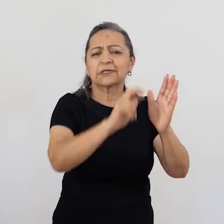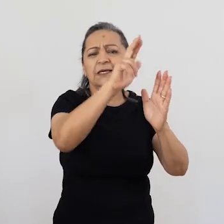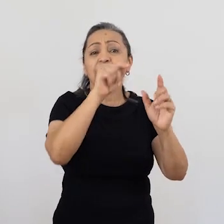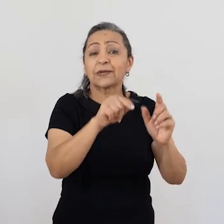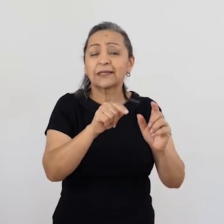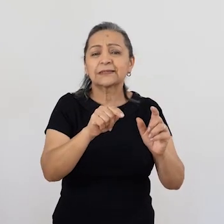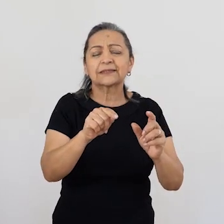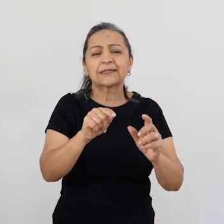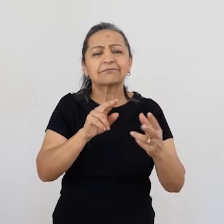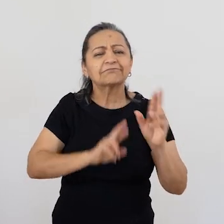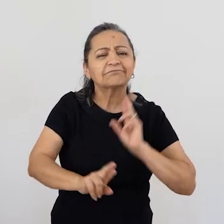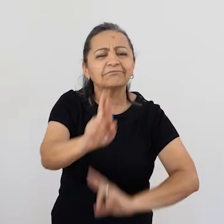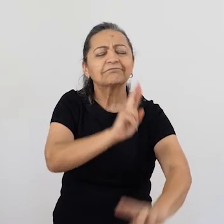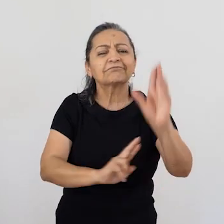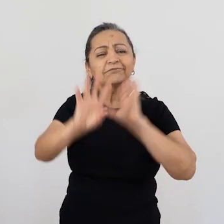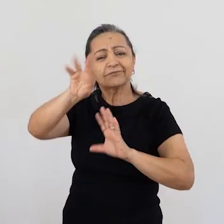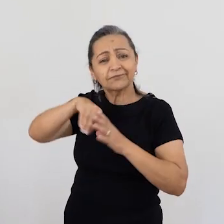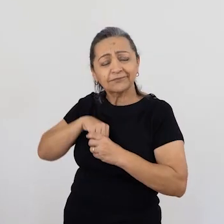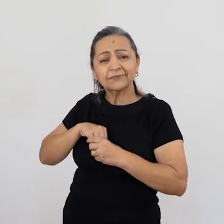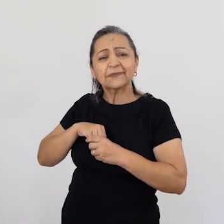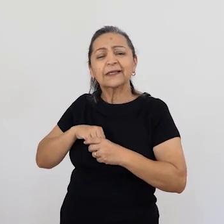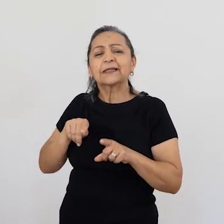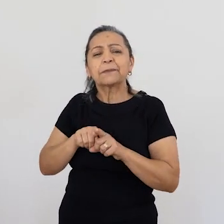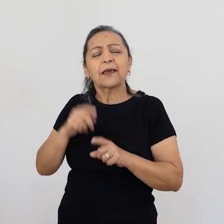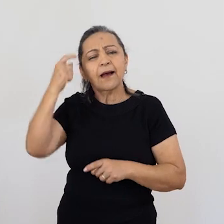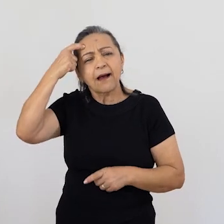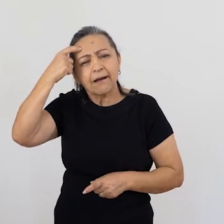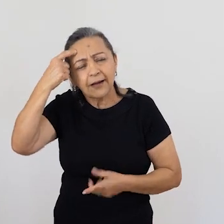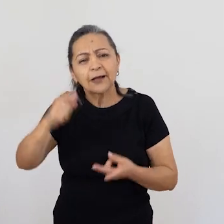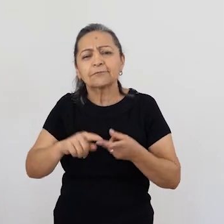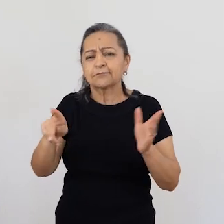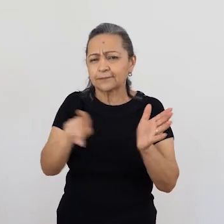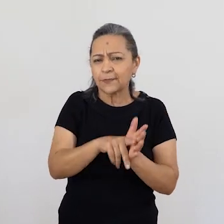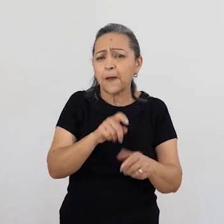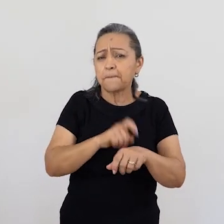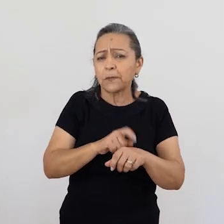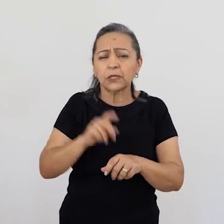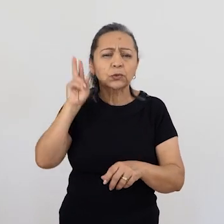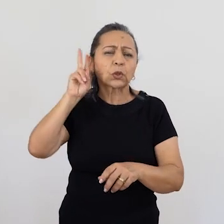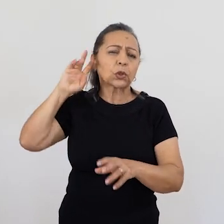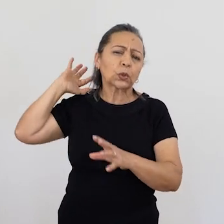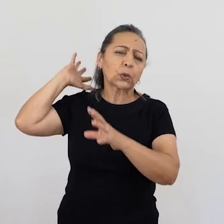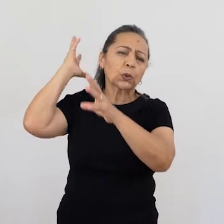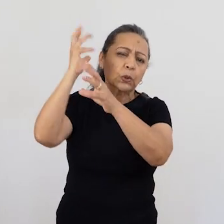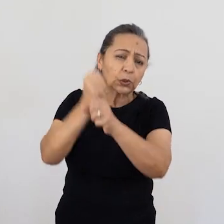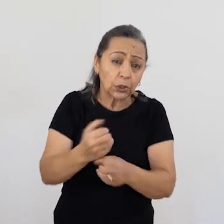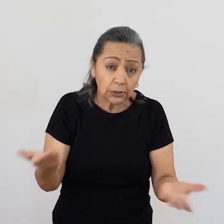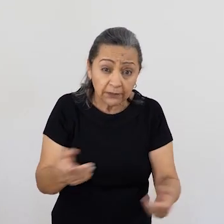preservado, nós temos trilhas. Então, essa relação interior e exterior, a questão da consciência do